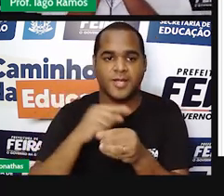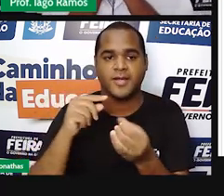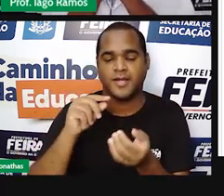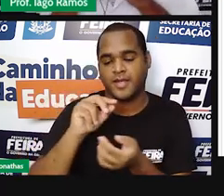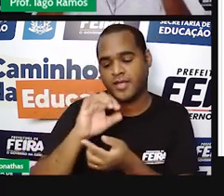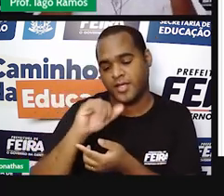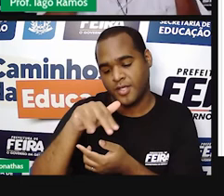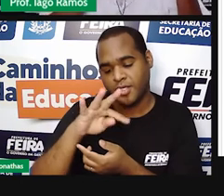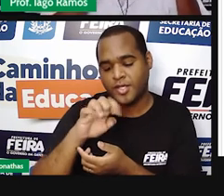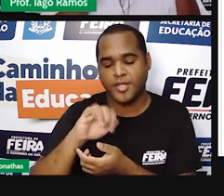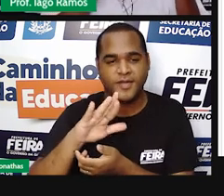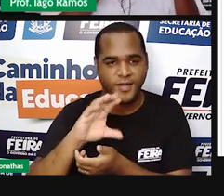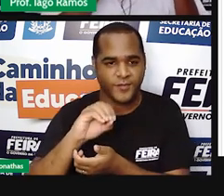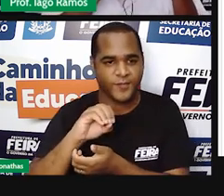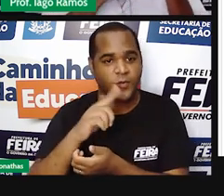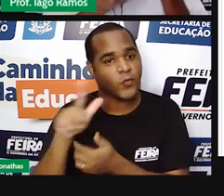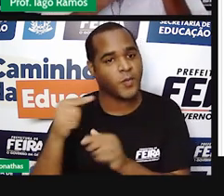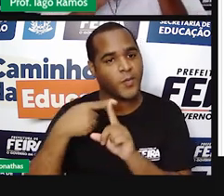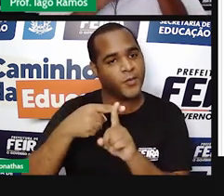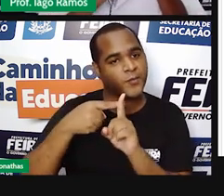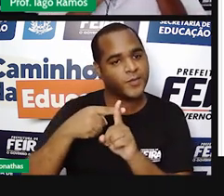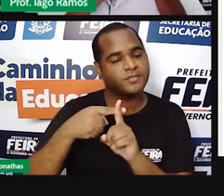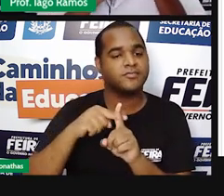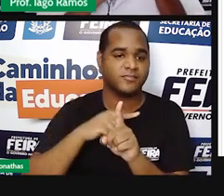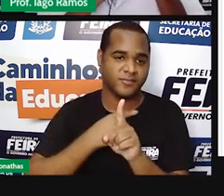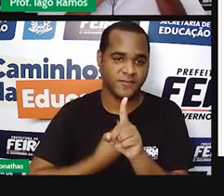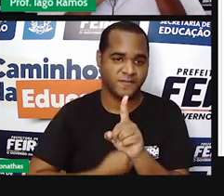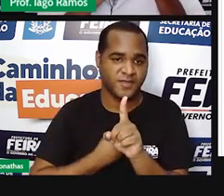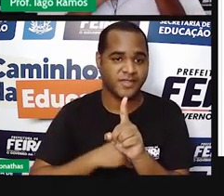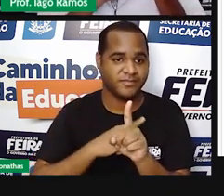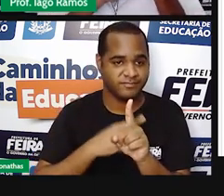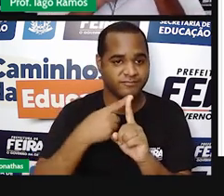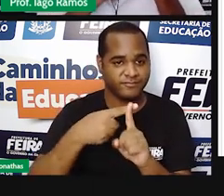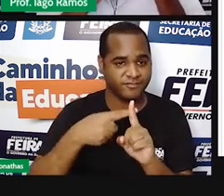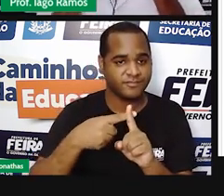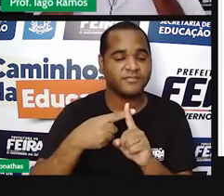números inteiros, que são os números positivos, né?